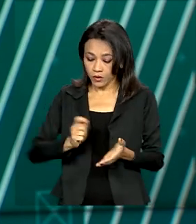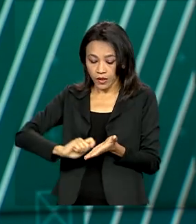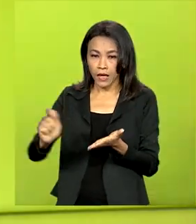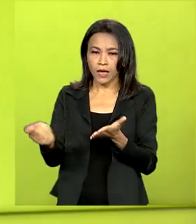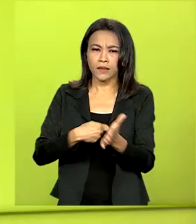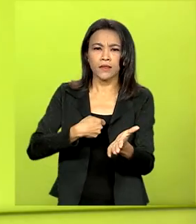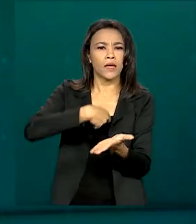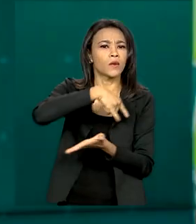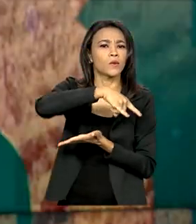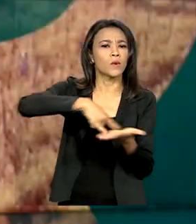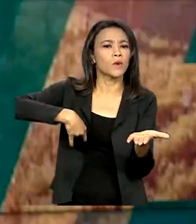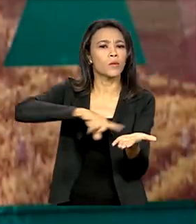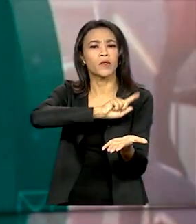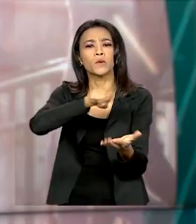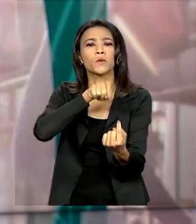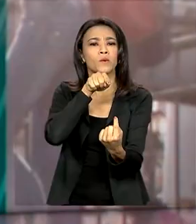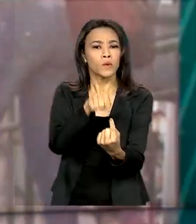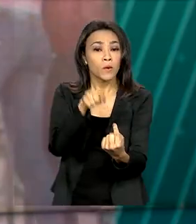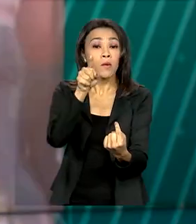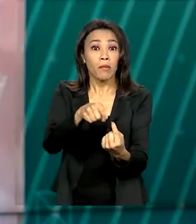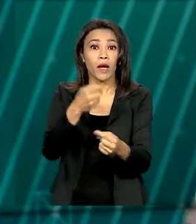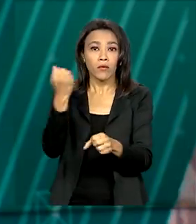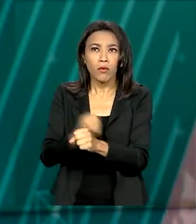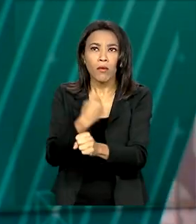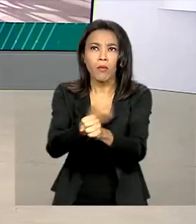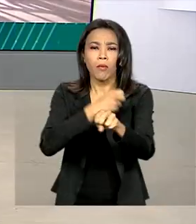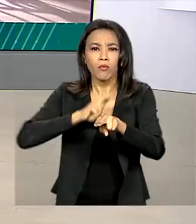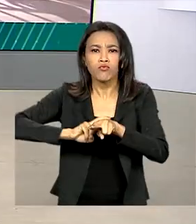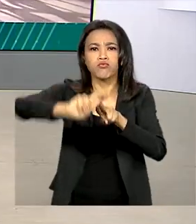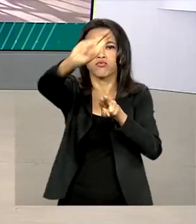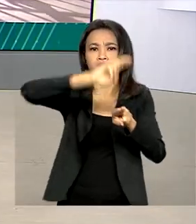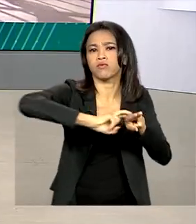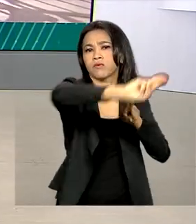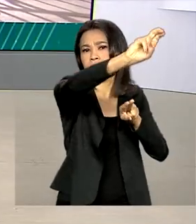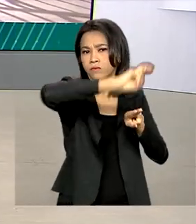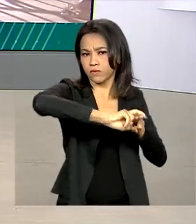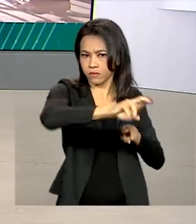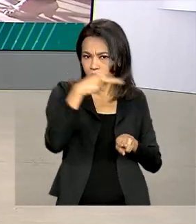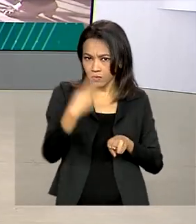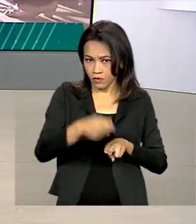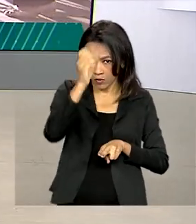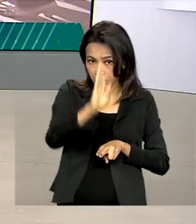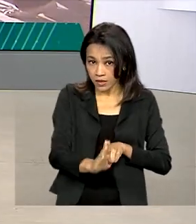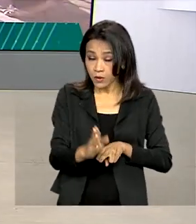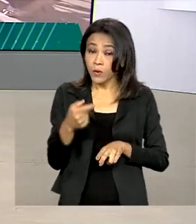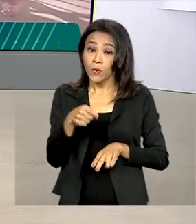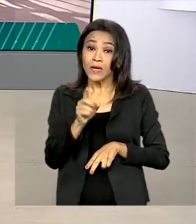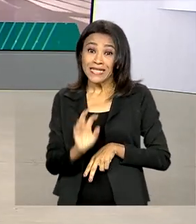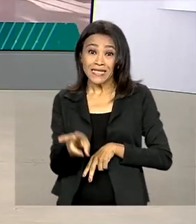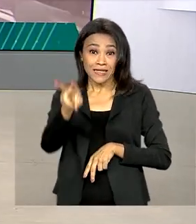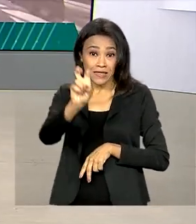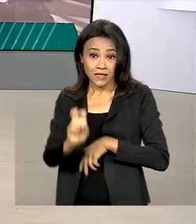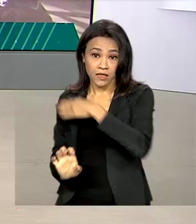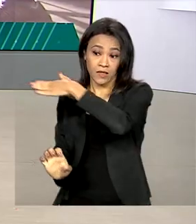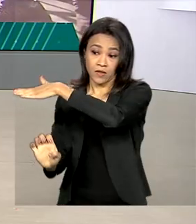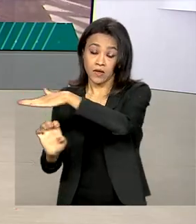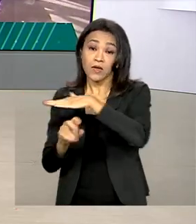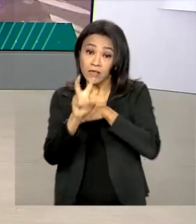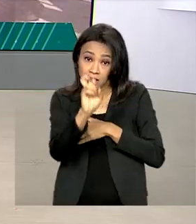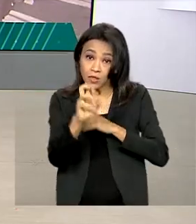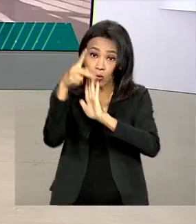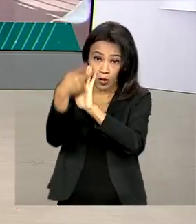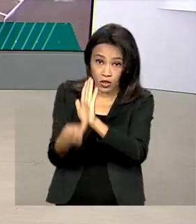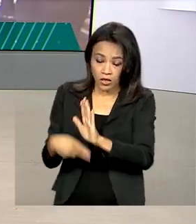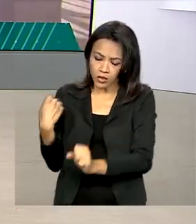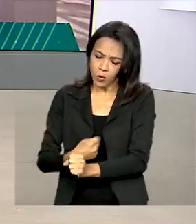para a exploração de novas ferrovias nacionais. A previsão é que cinco empreendimentos sejam construídos